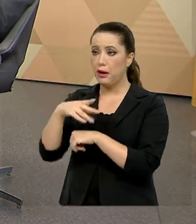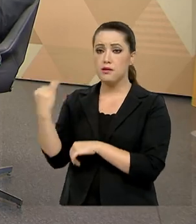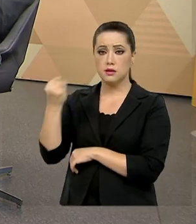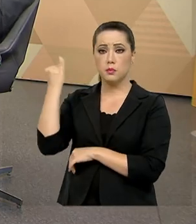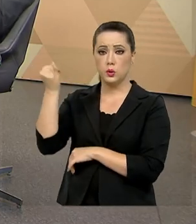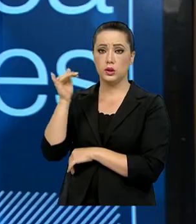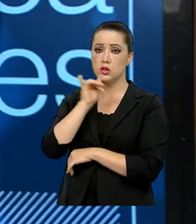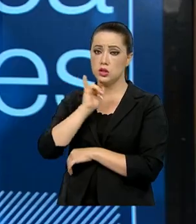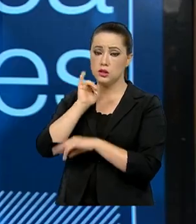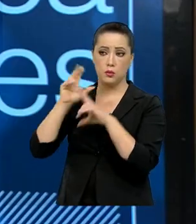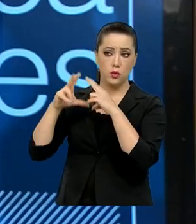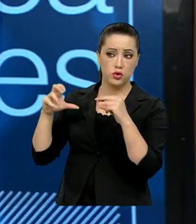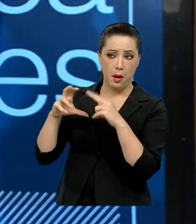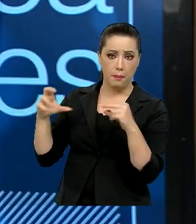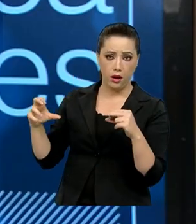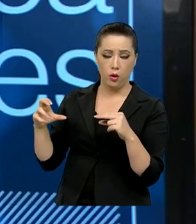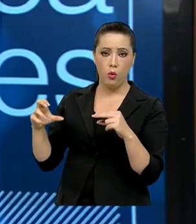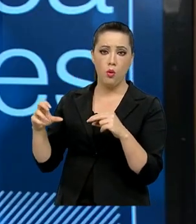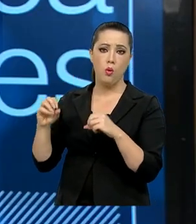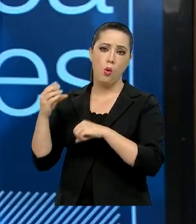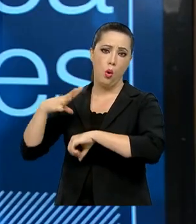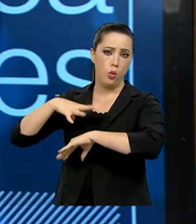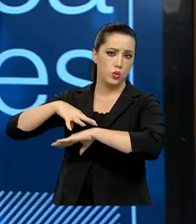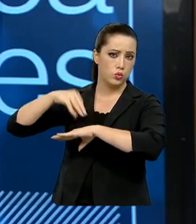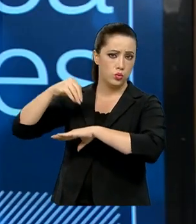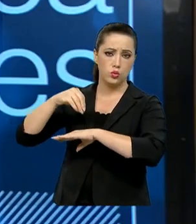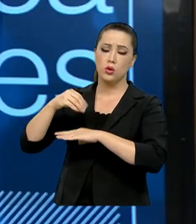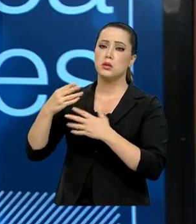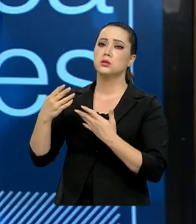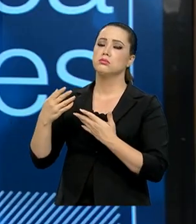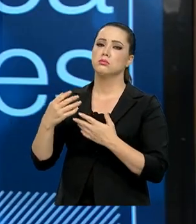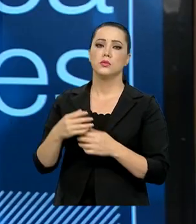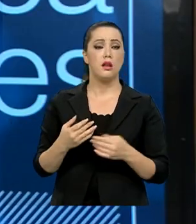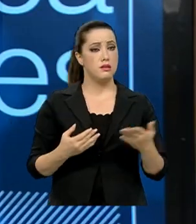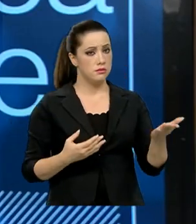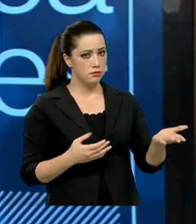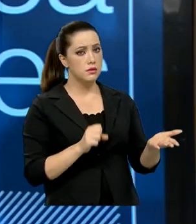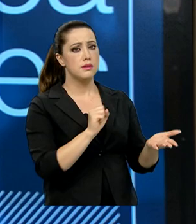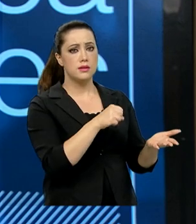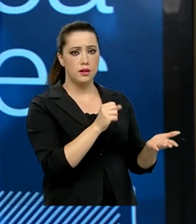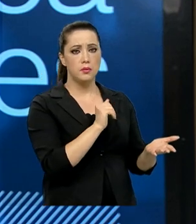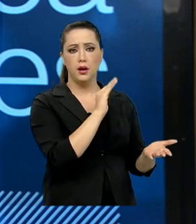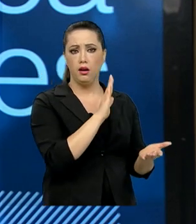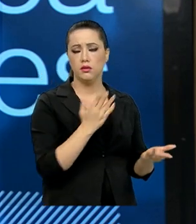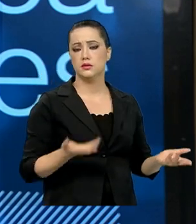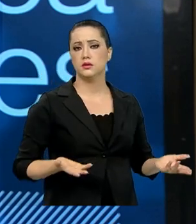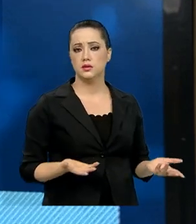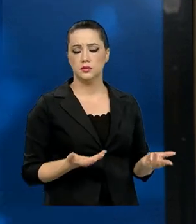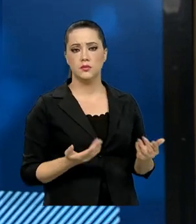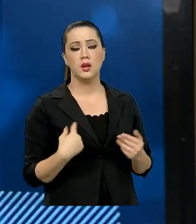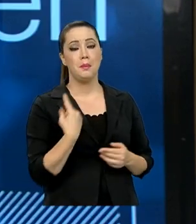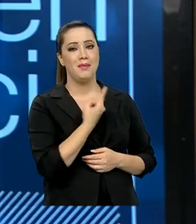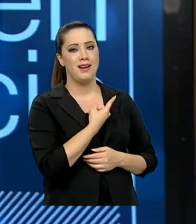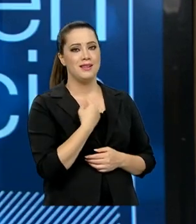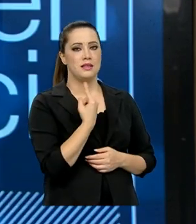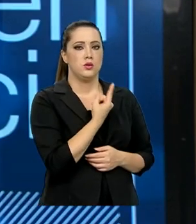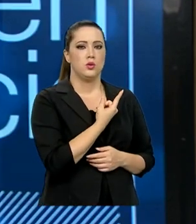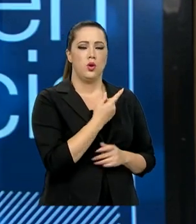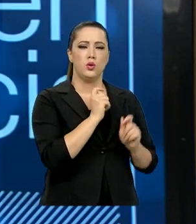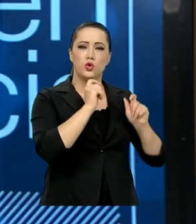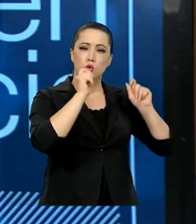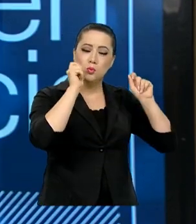Japão, Suíça. Exatamente. Mas, em termos de impacto da produção científica, nós precisamos